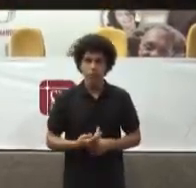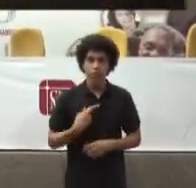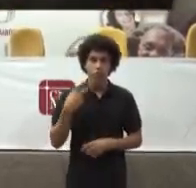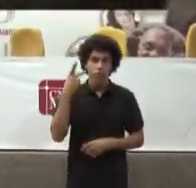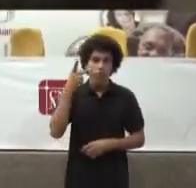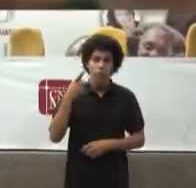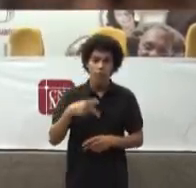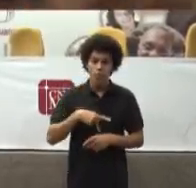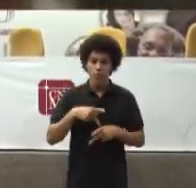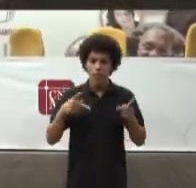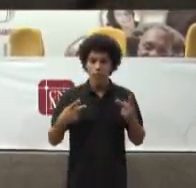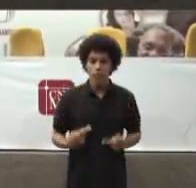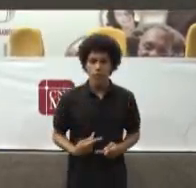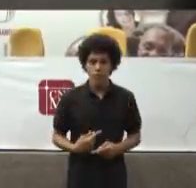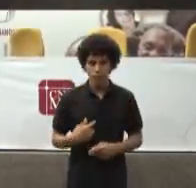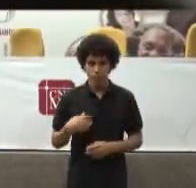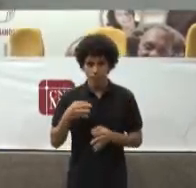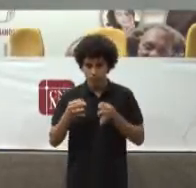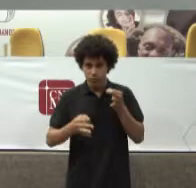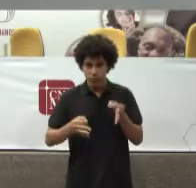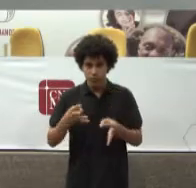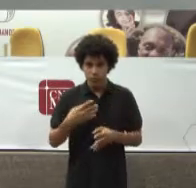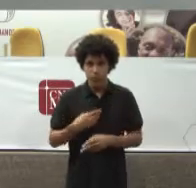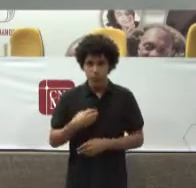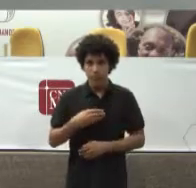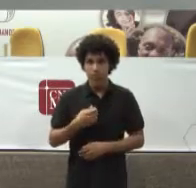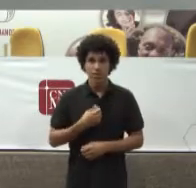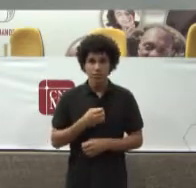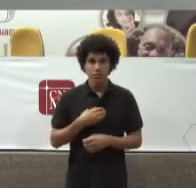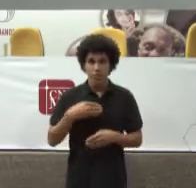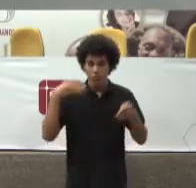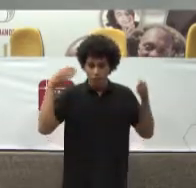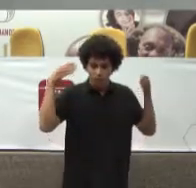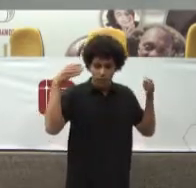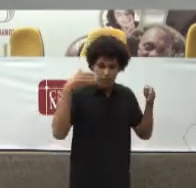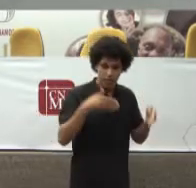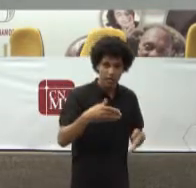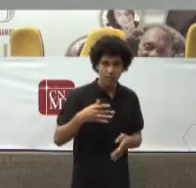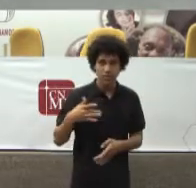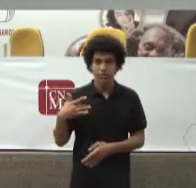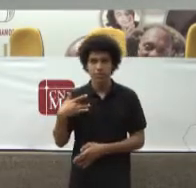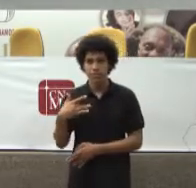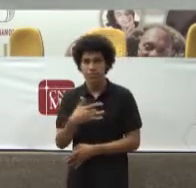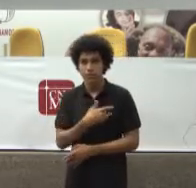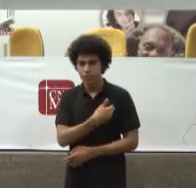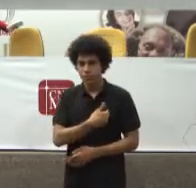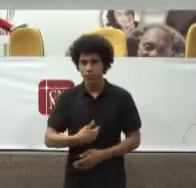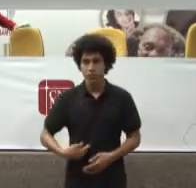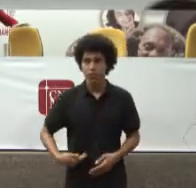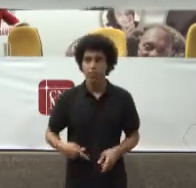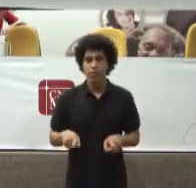Especializado Em saúde Pública E é membro Do Fórum Nacional De Saúde Do Conselho Nacional De Justiça